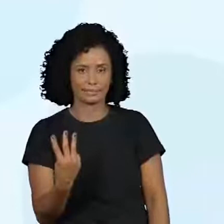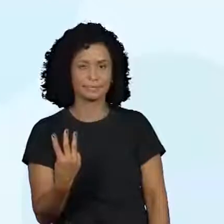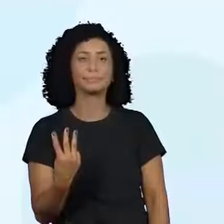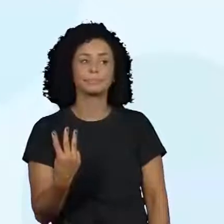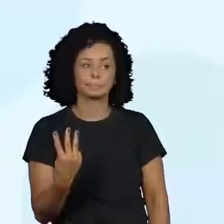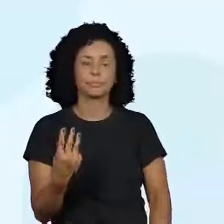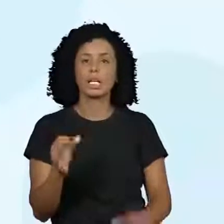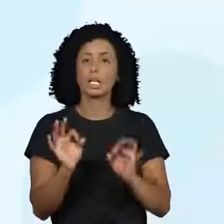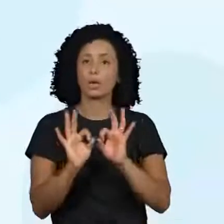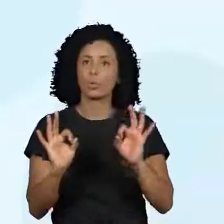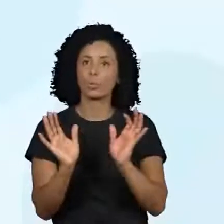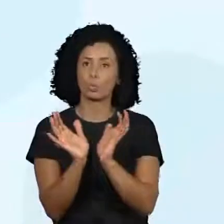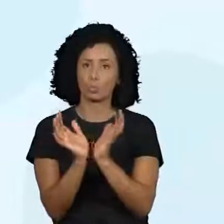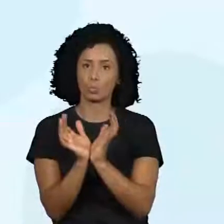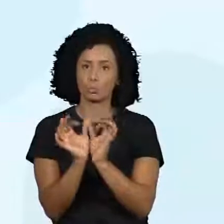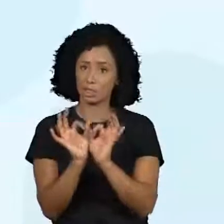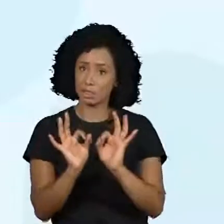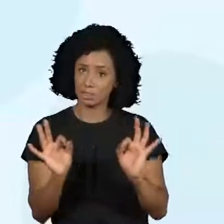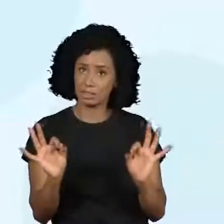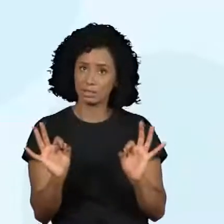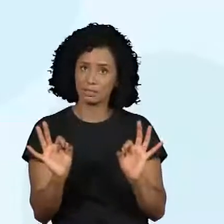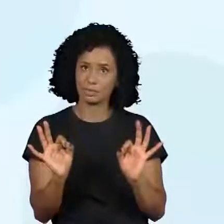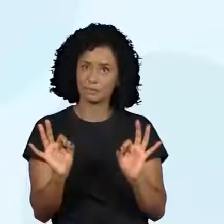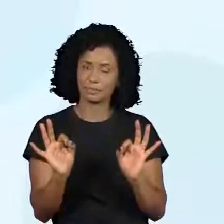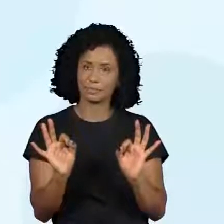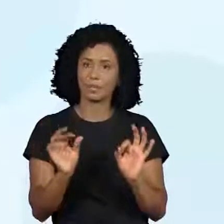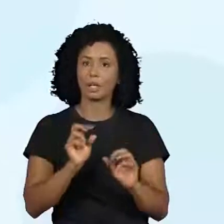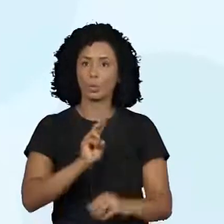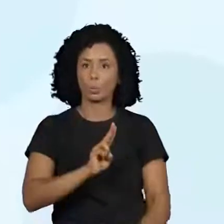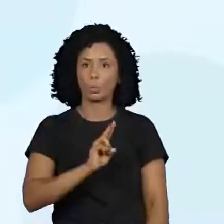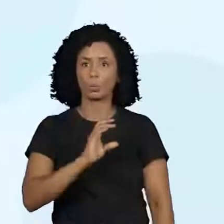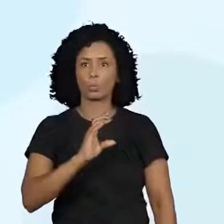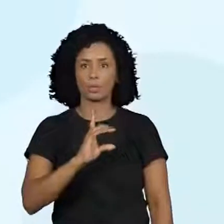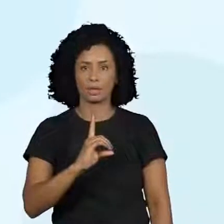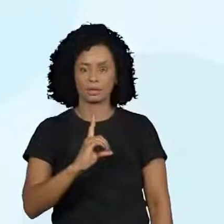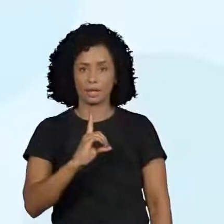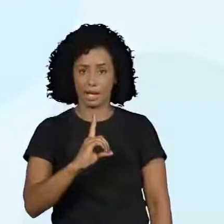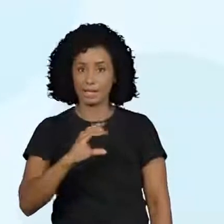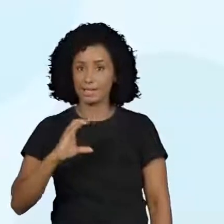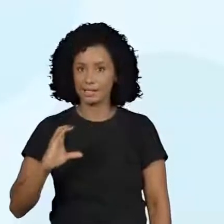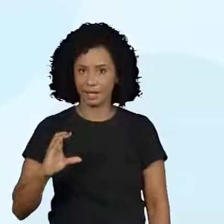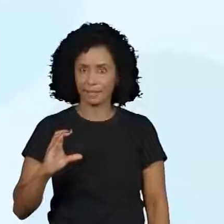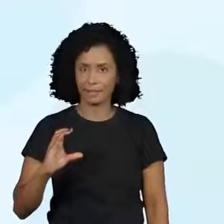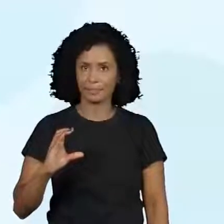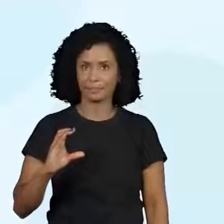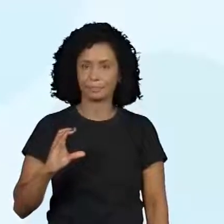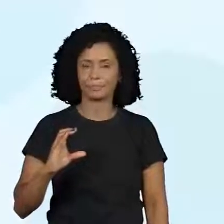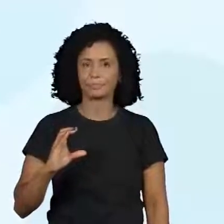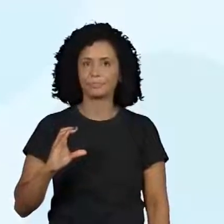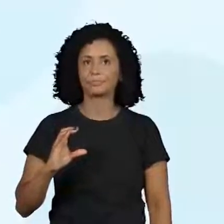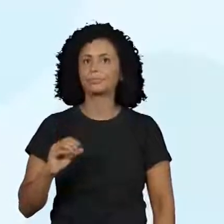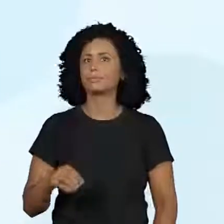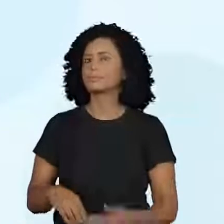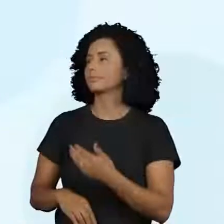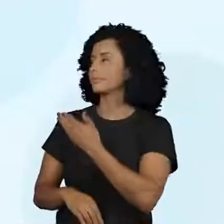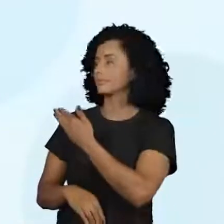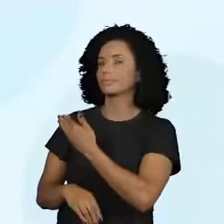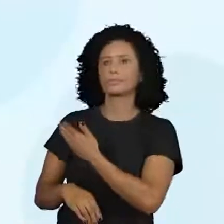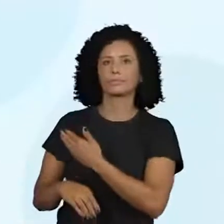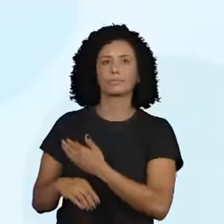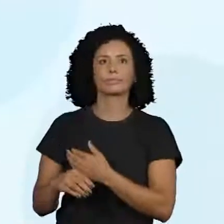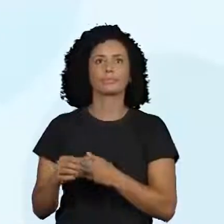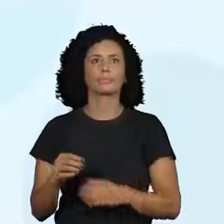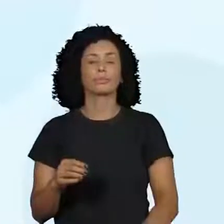Que são quem, professora Ana Lu? Unidades, dezenas e centenas. E tenho a terceira,